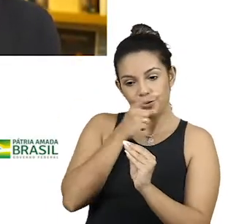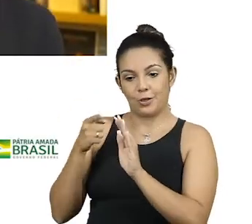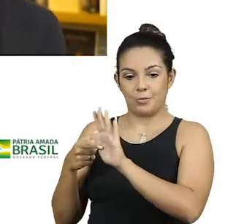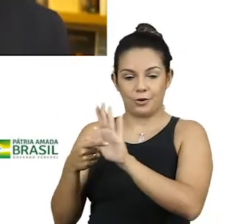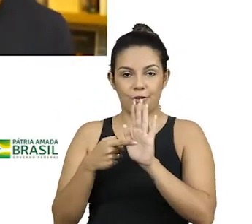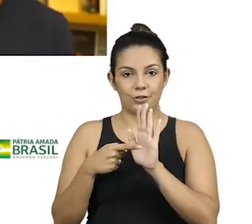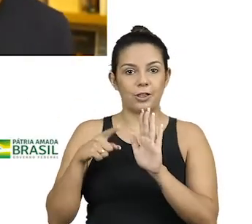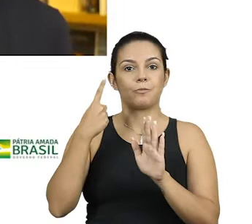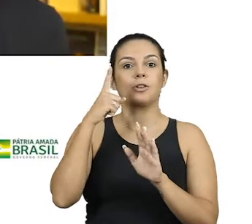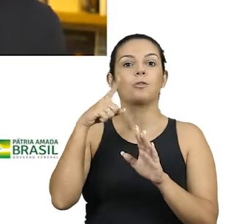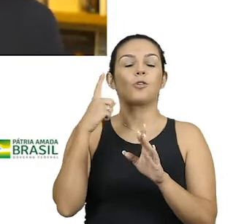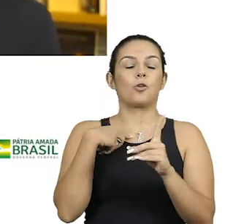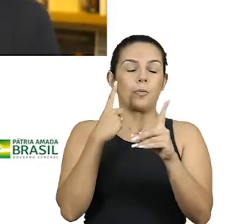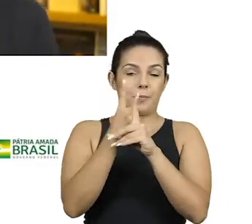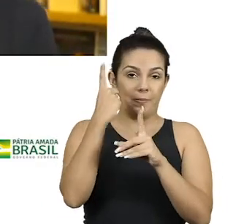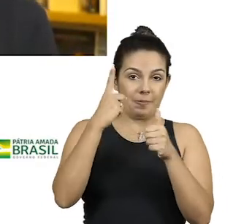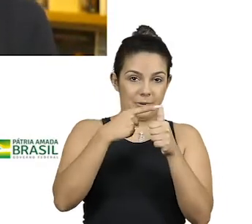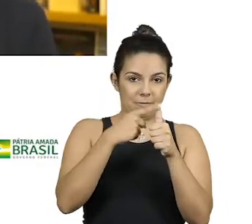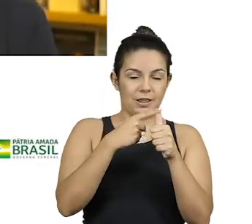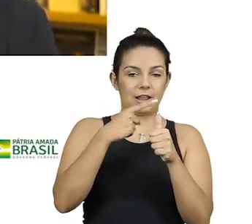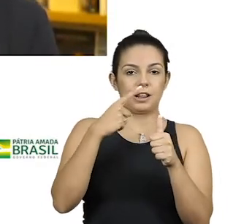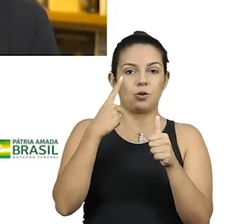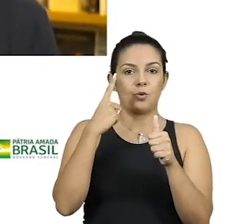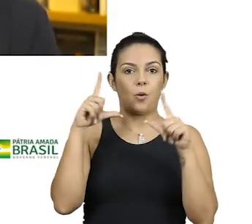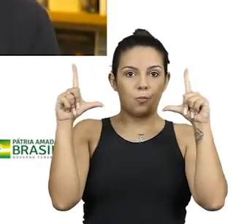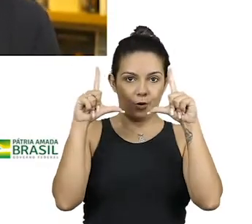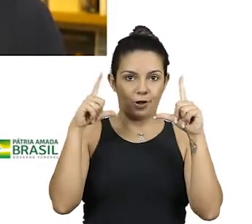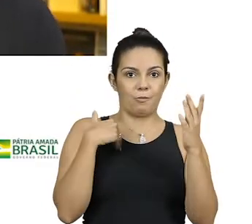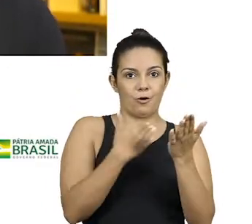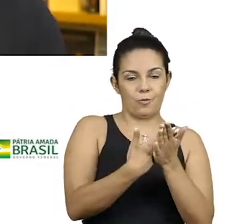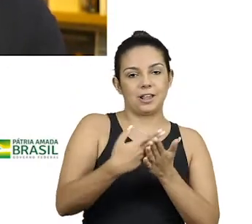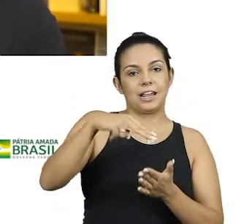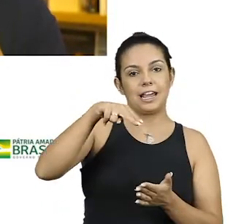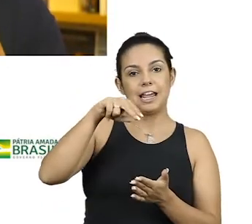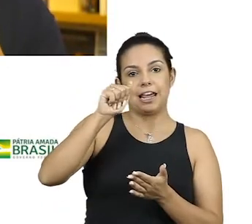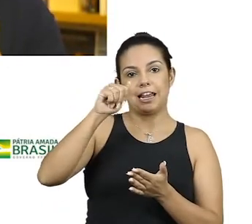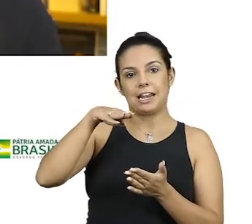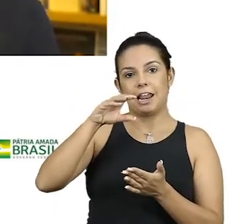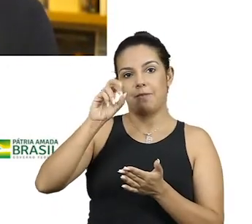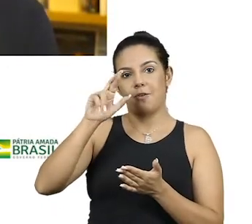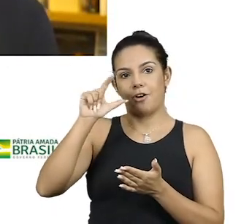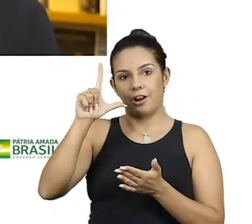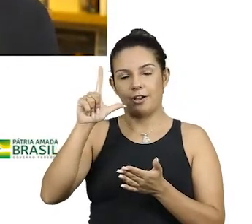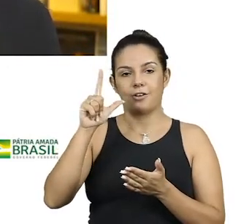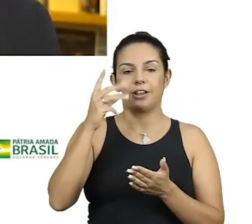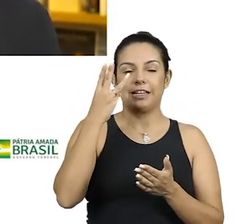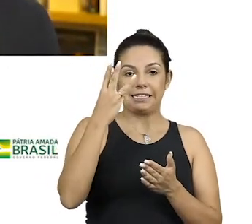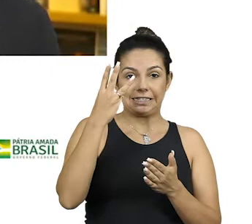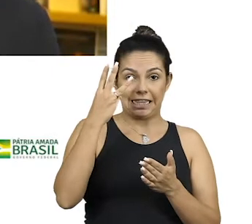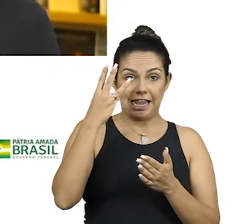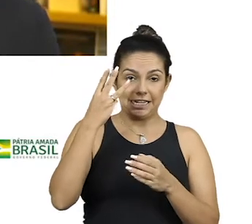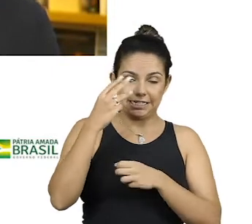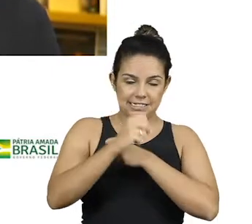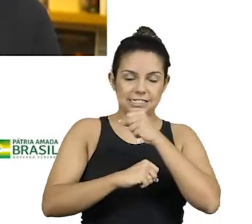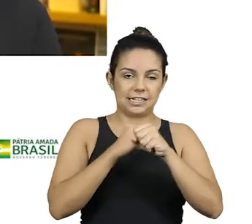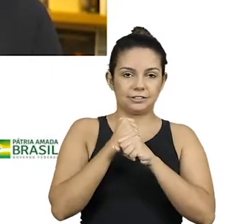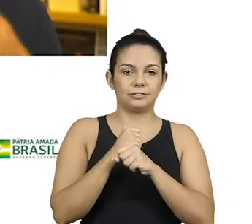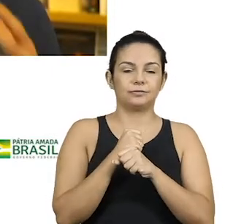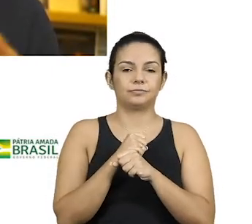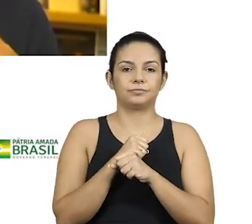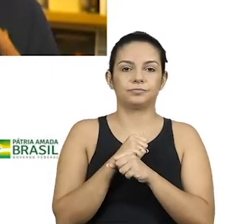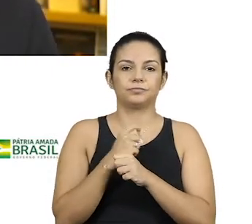Moral, que ficou três ou quatro anos no ar, três anos no ar, e que